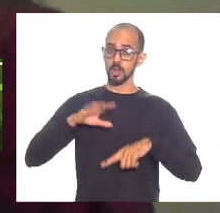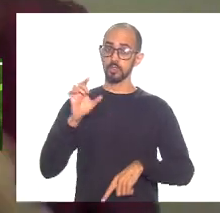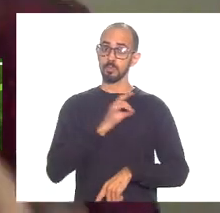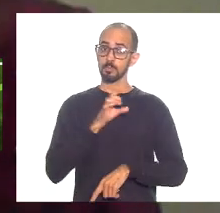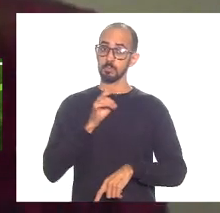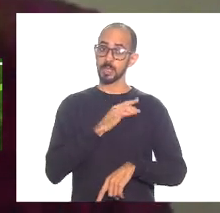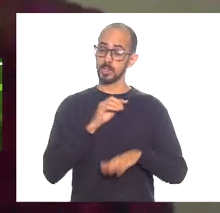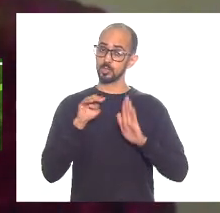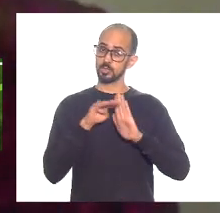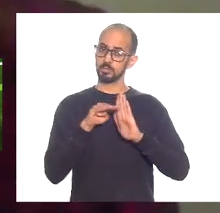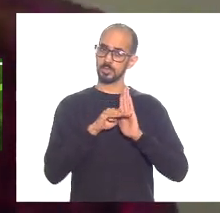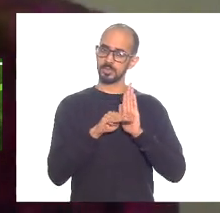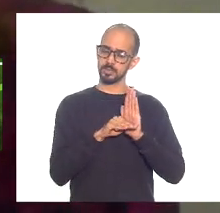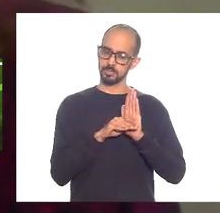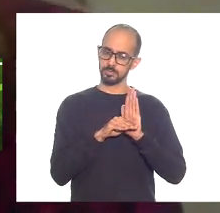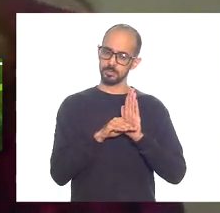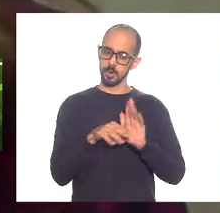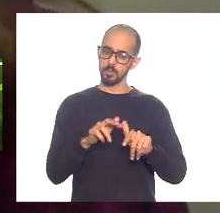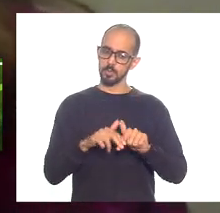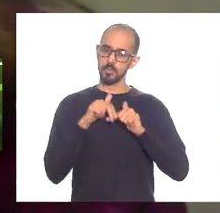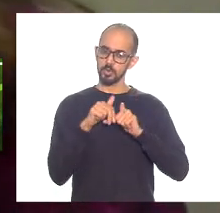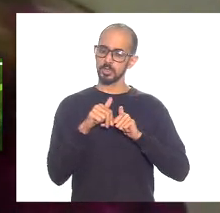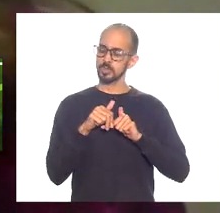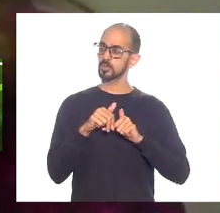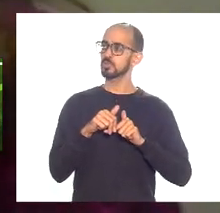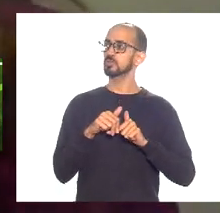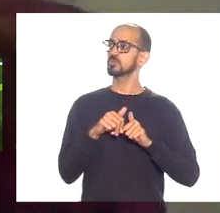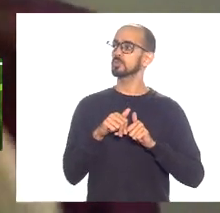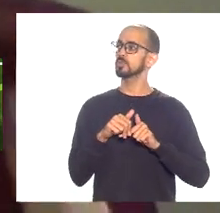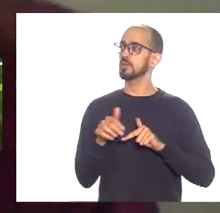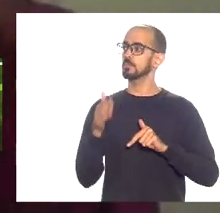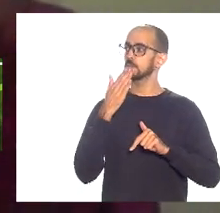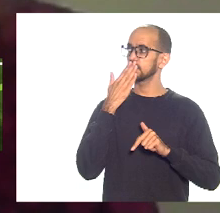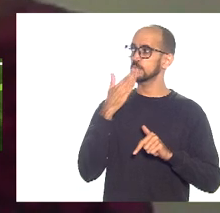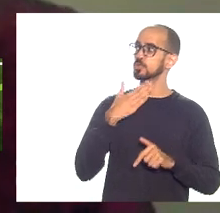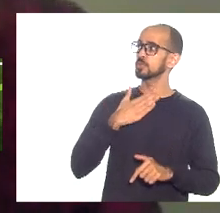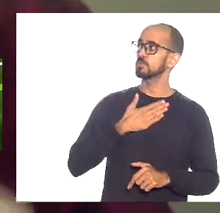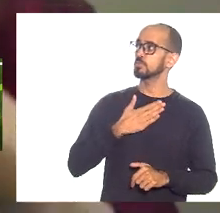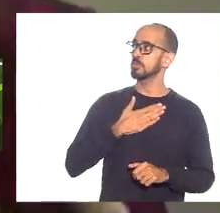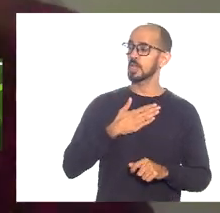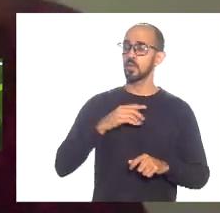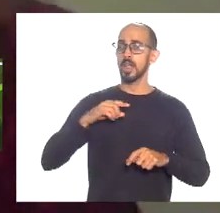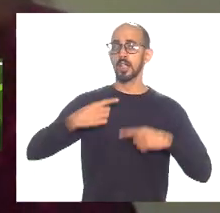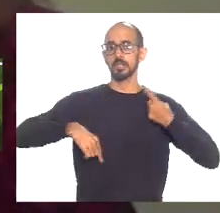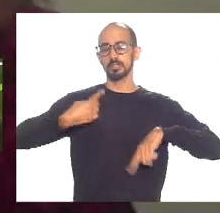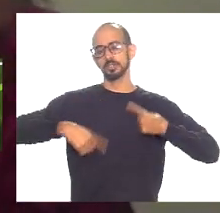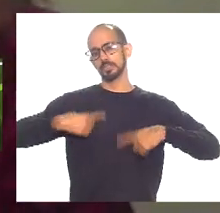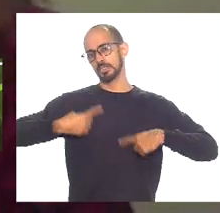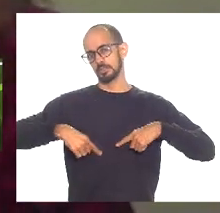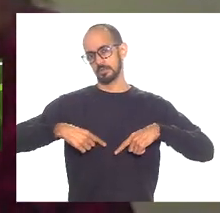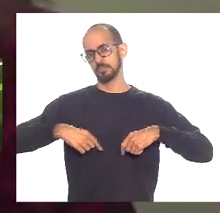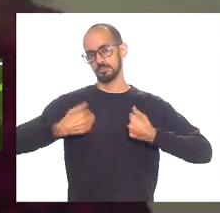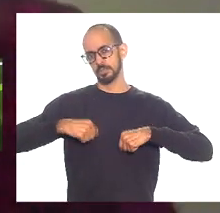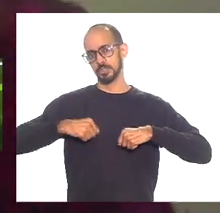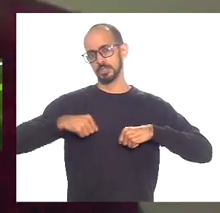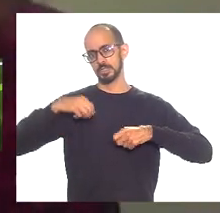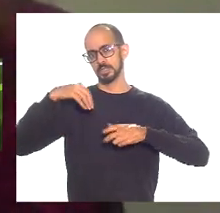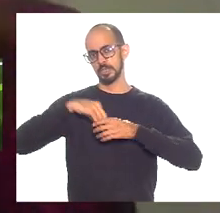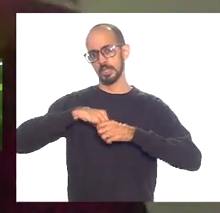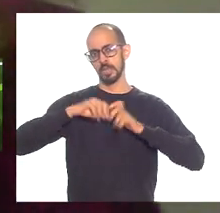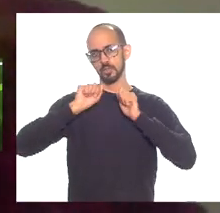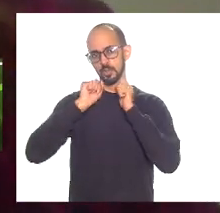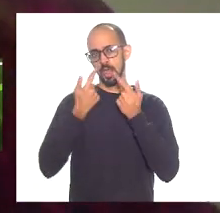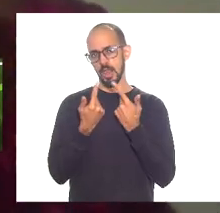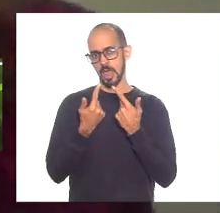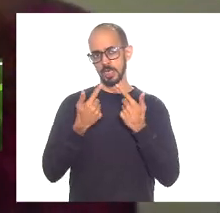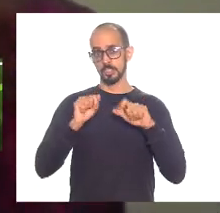então nesse sentido o meu pedido aqui é para que esses temas sejam debatidos com esse parlamento e que a gente não